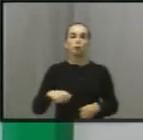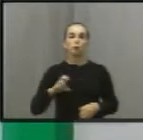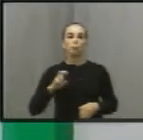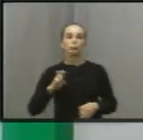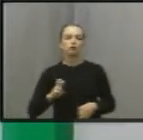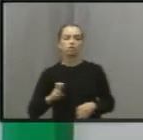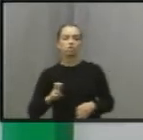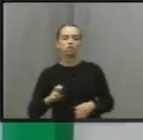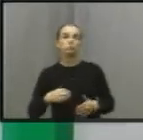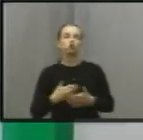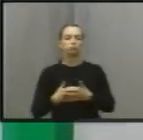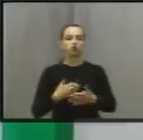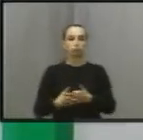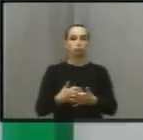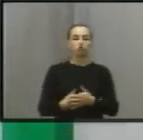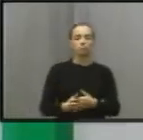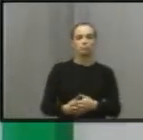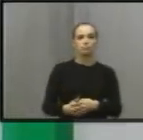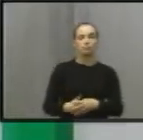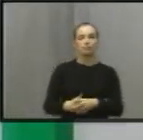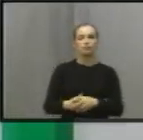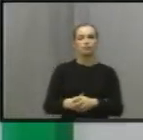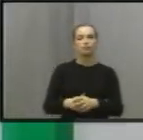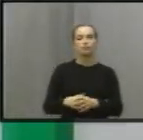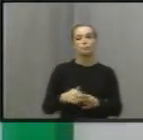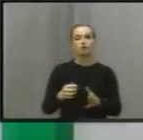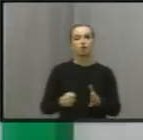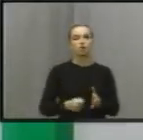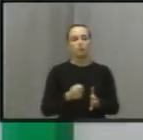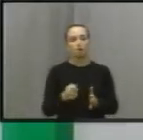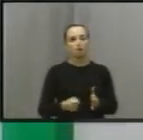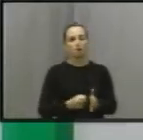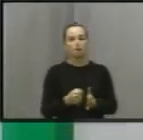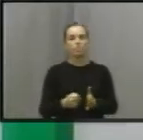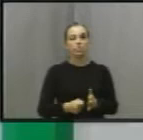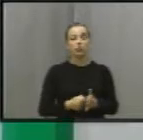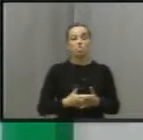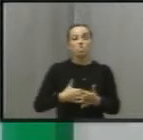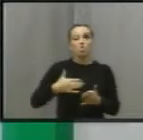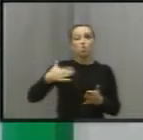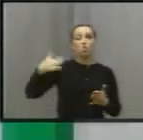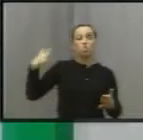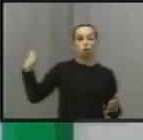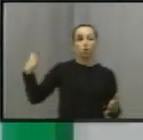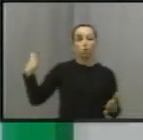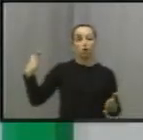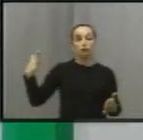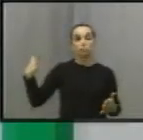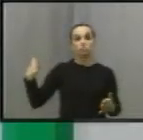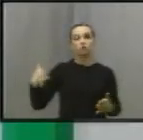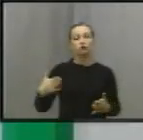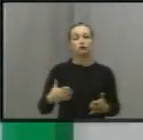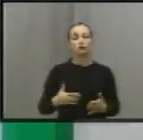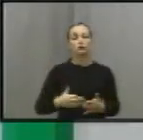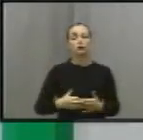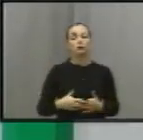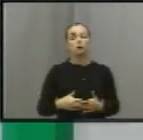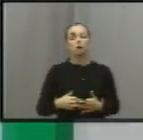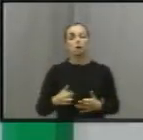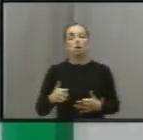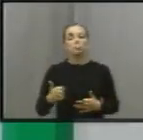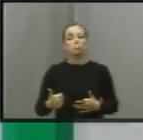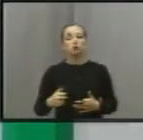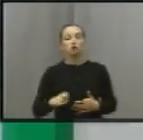Licença médica de servidores municipais. Araraquara estoura. 5.161 licenças, São Carlos 1.500,